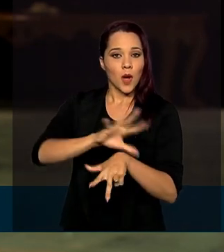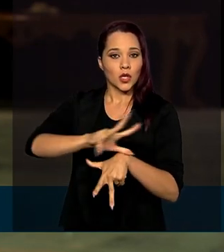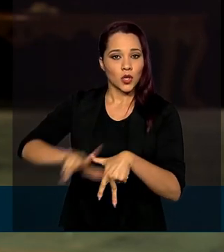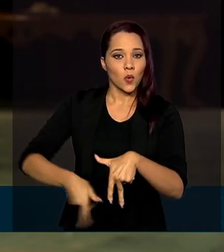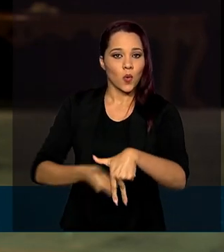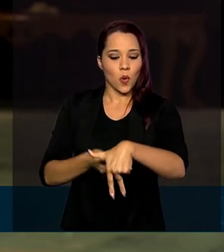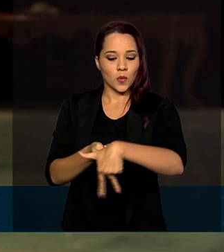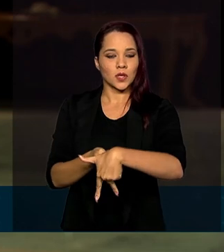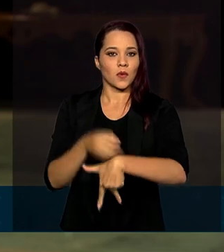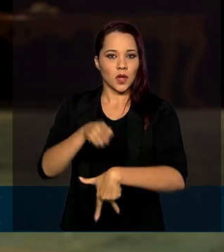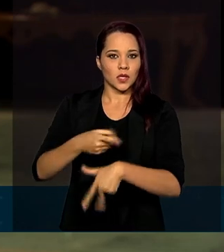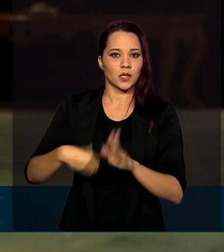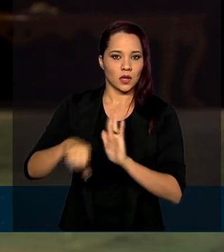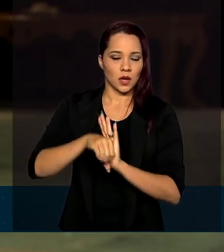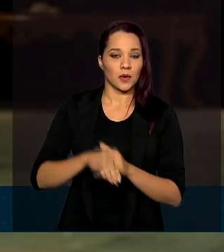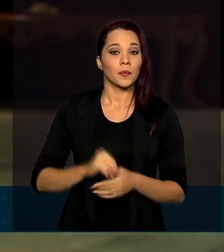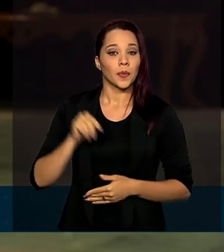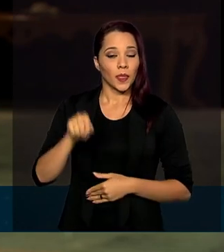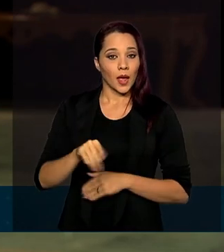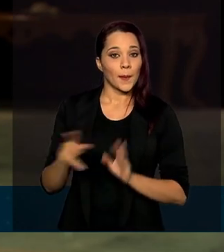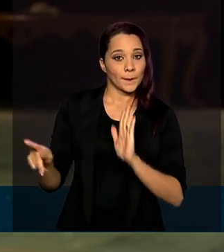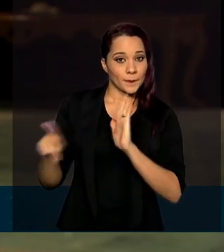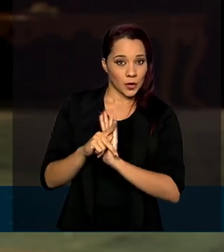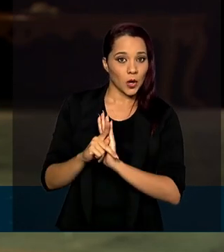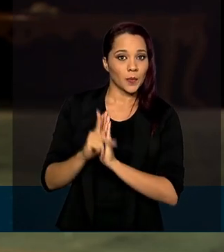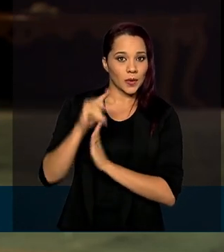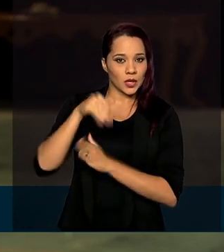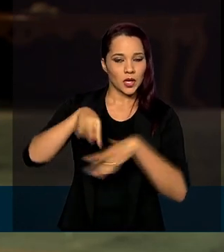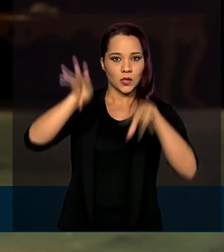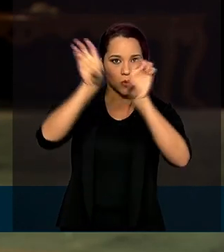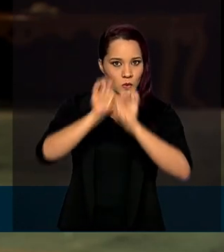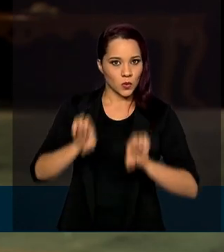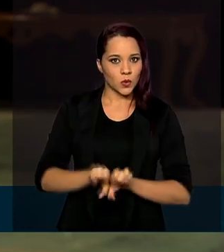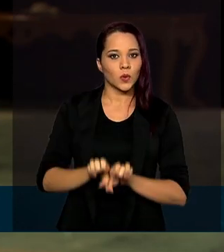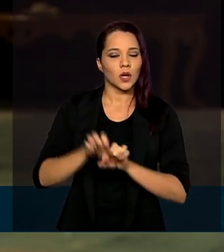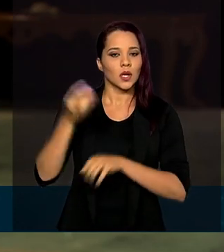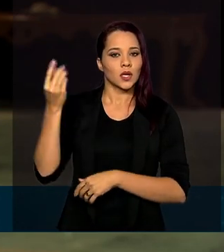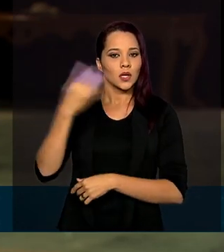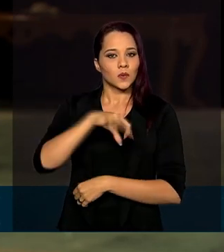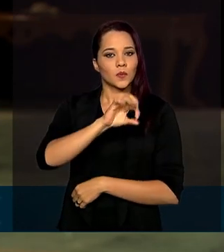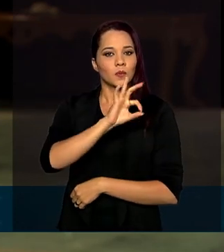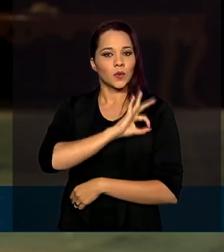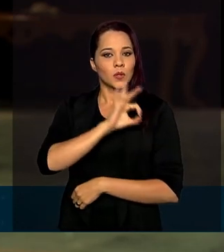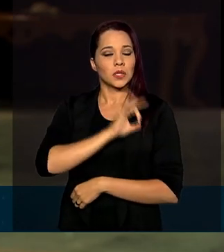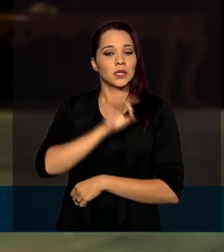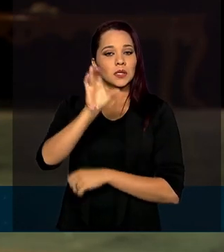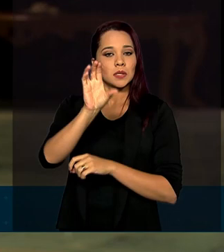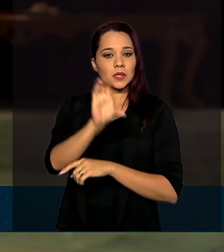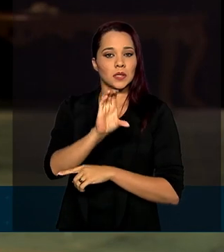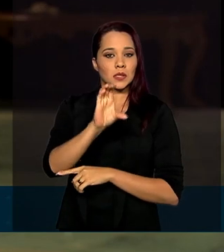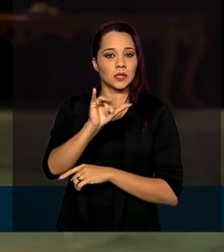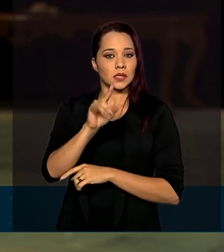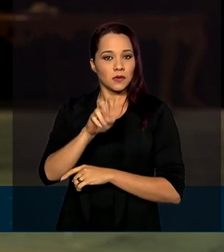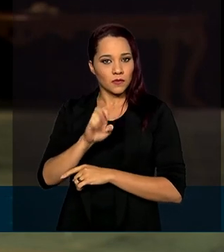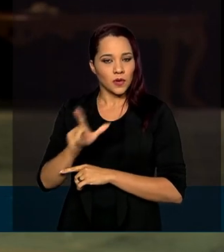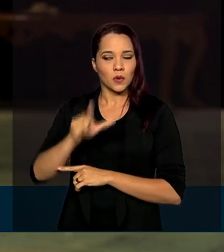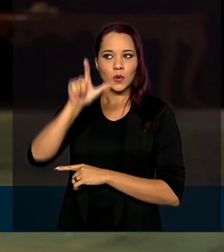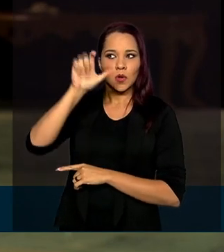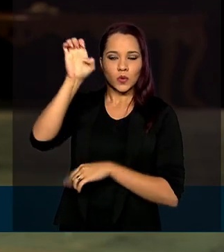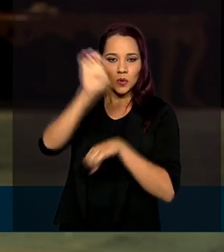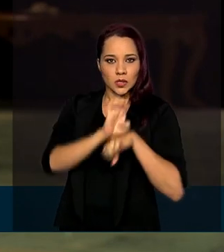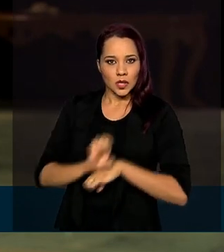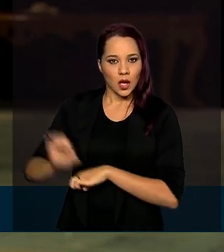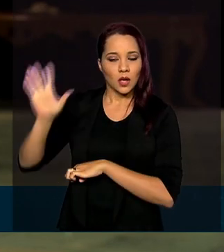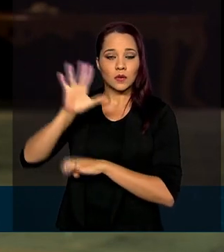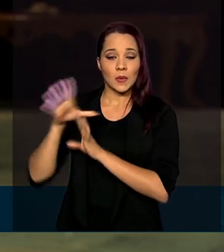crime. Elas serão exclusivas dentro da estrutura das polícias civis em todos os estados e ligadas